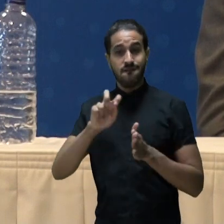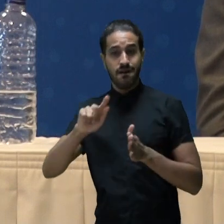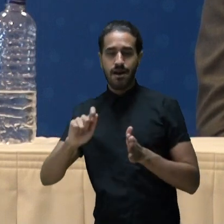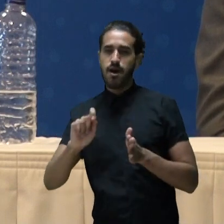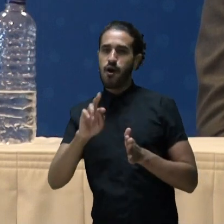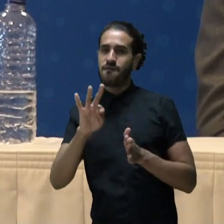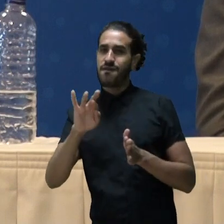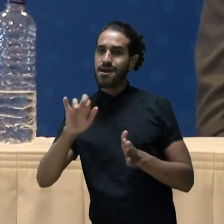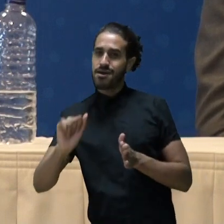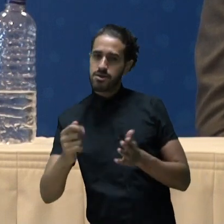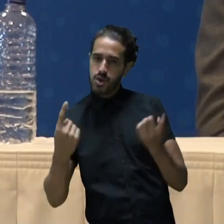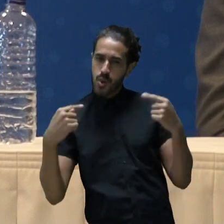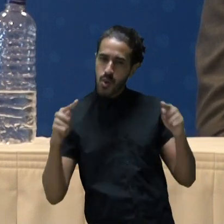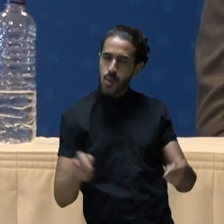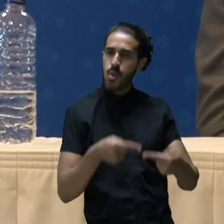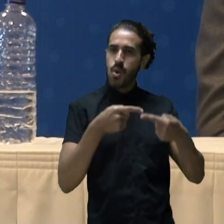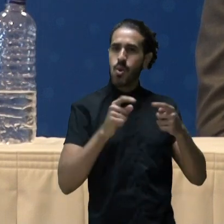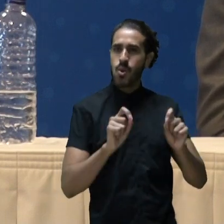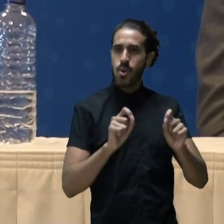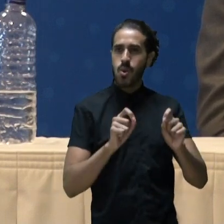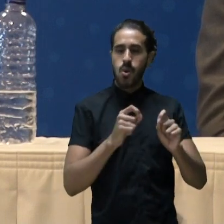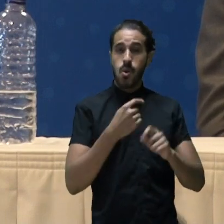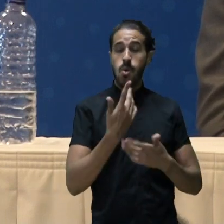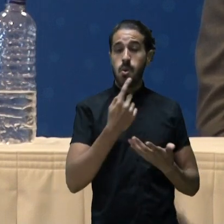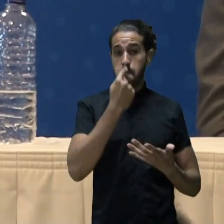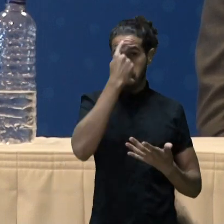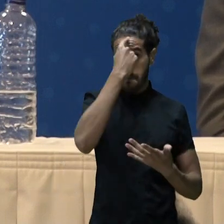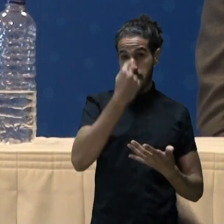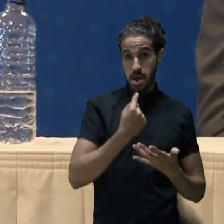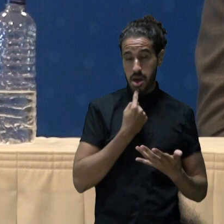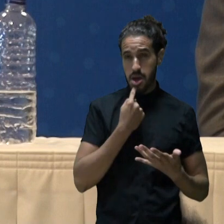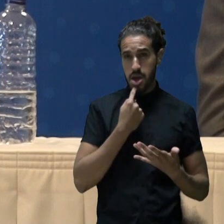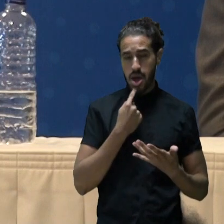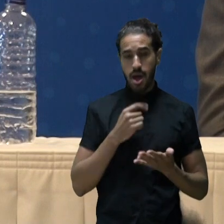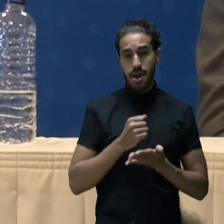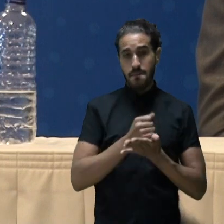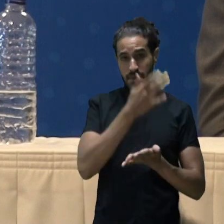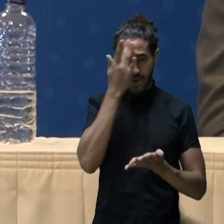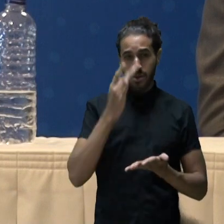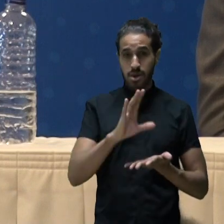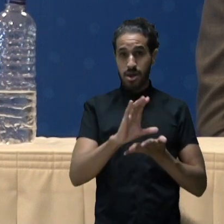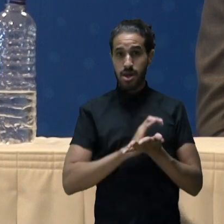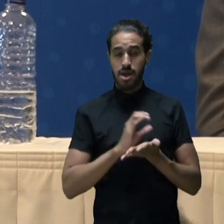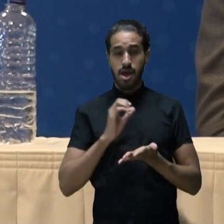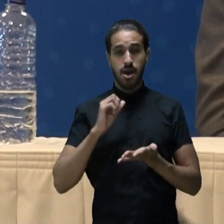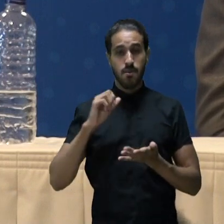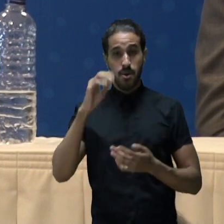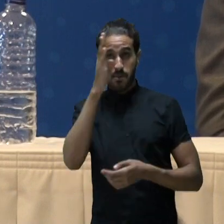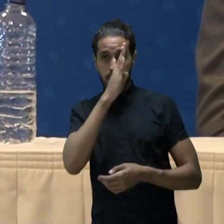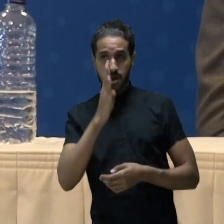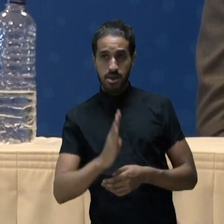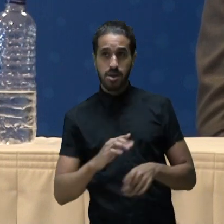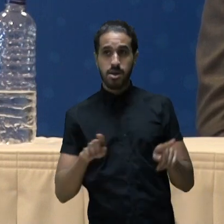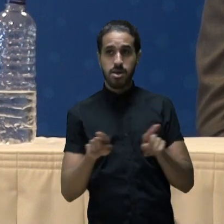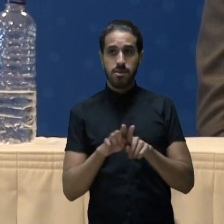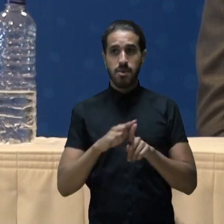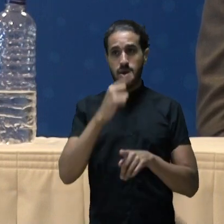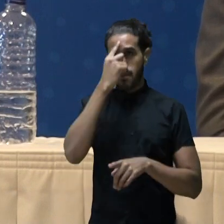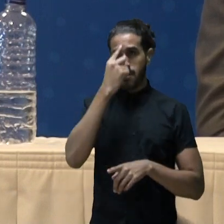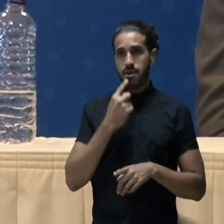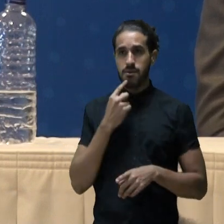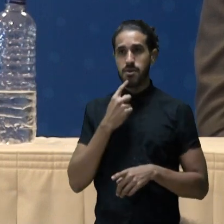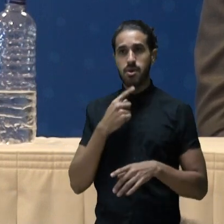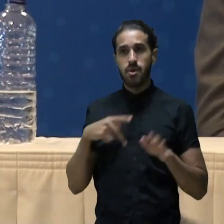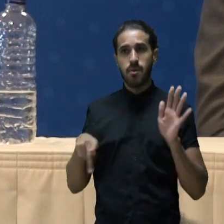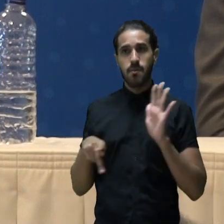a partir do alinhamento entre o perfil do beneficiário do Auxílio Brasil e o